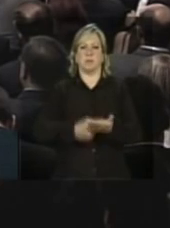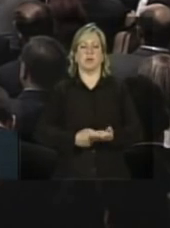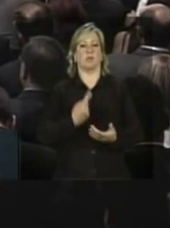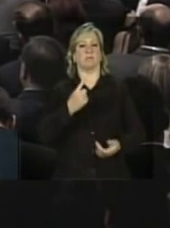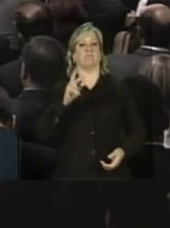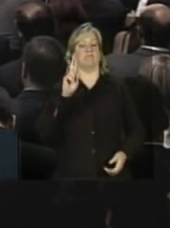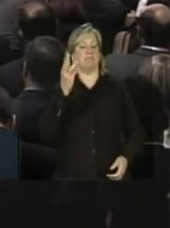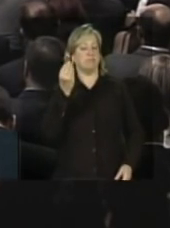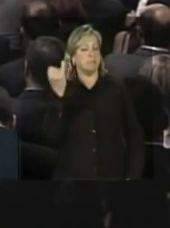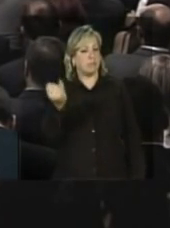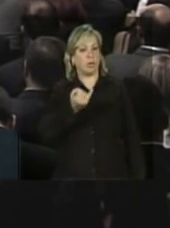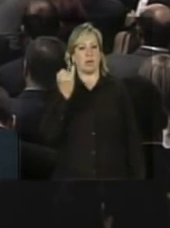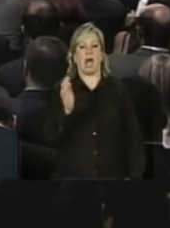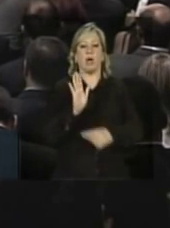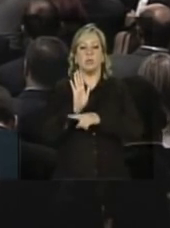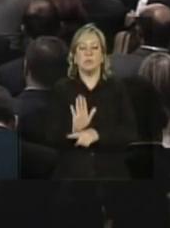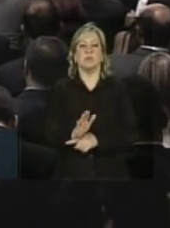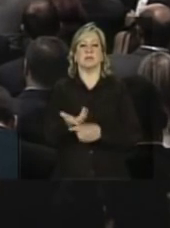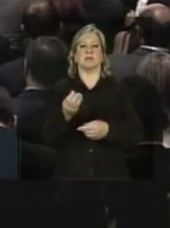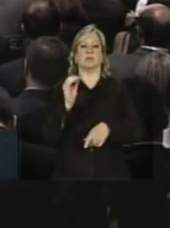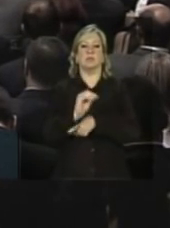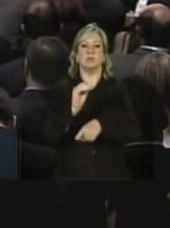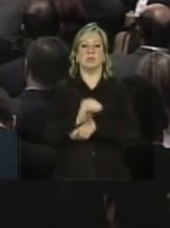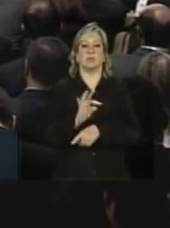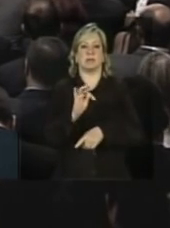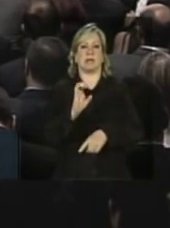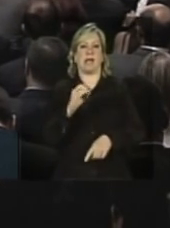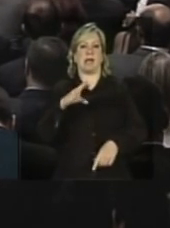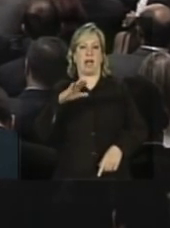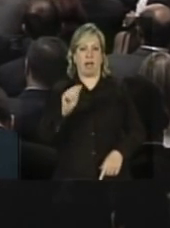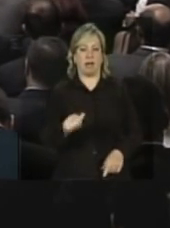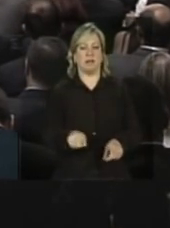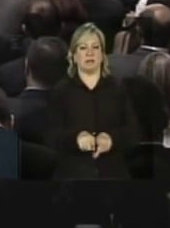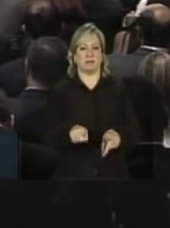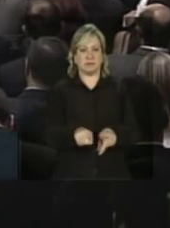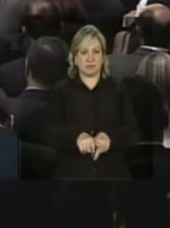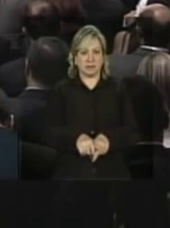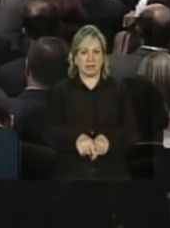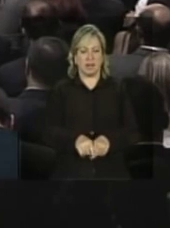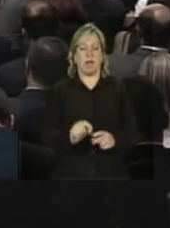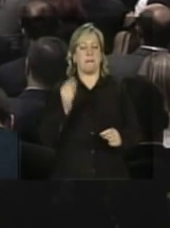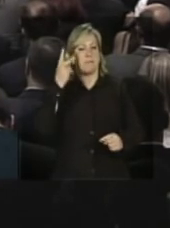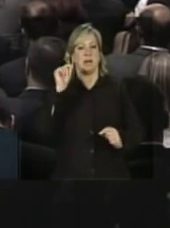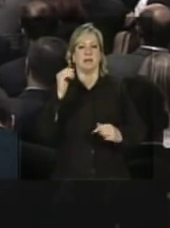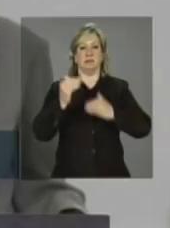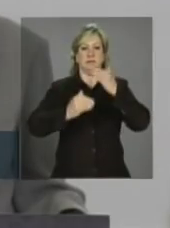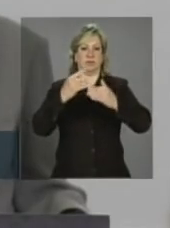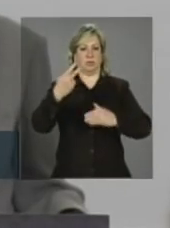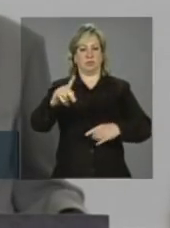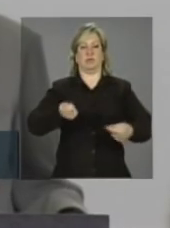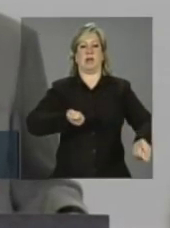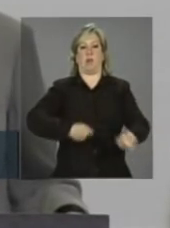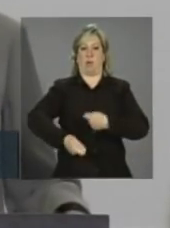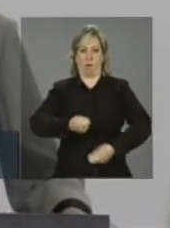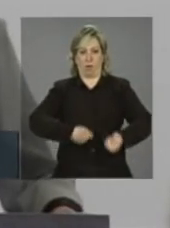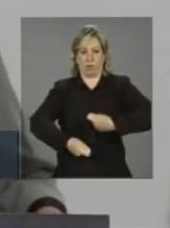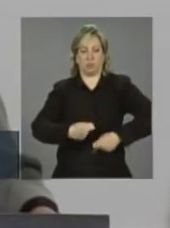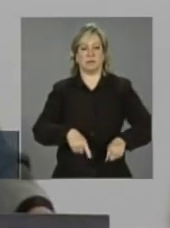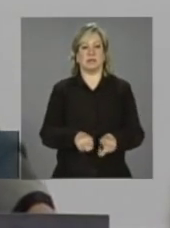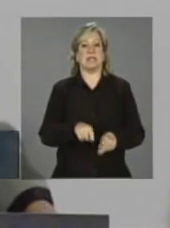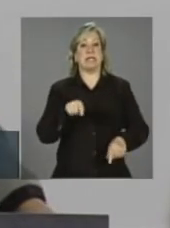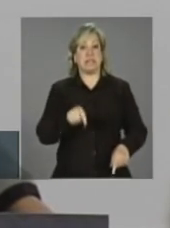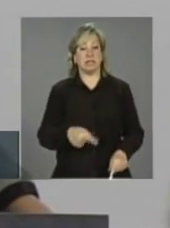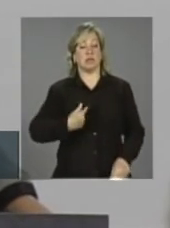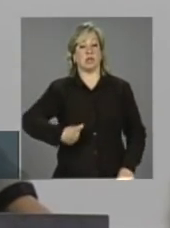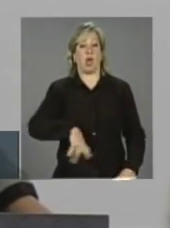fundamental de apoio e assistência técnica ao desenvolvimento dos seus negócios. E